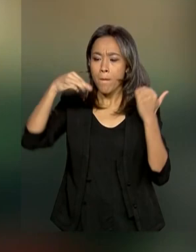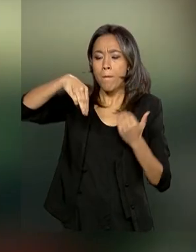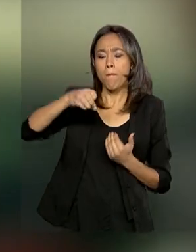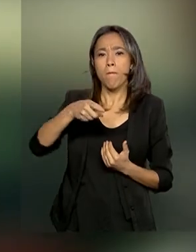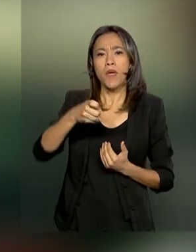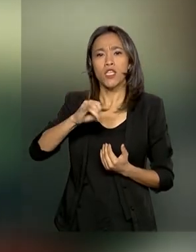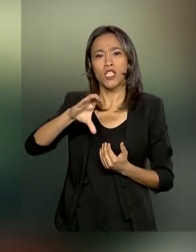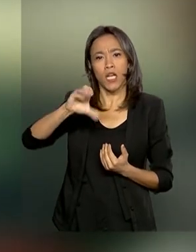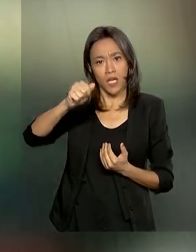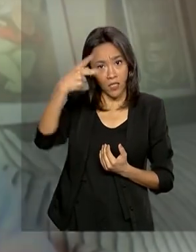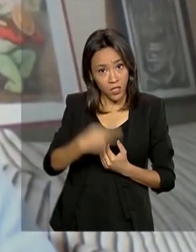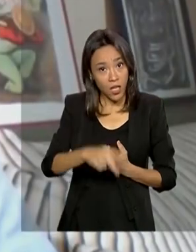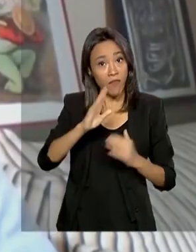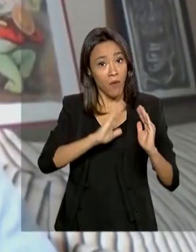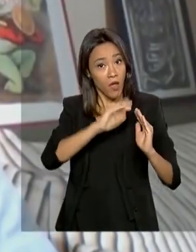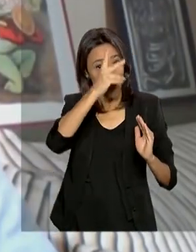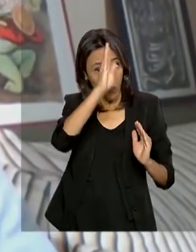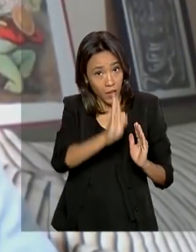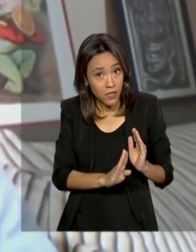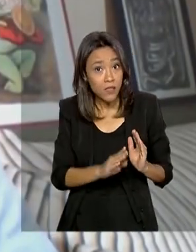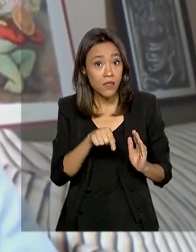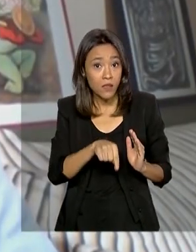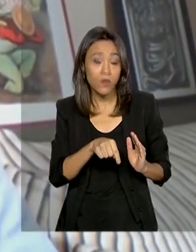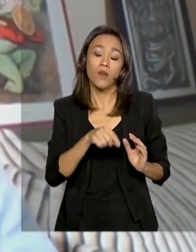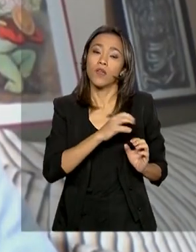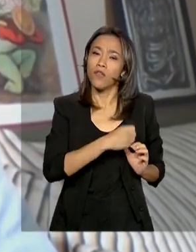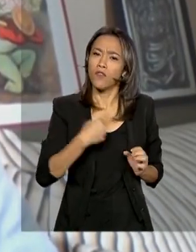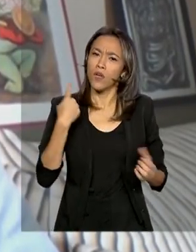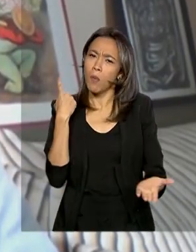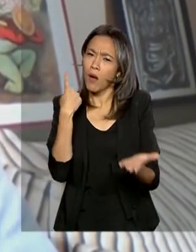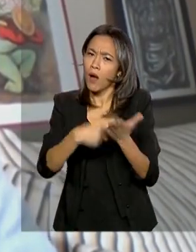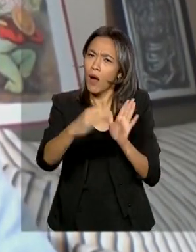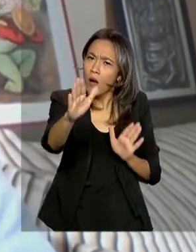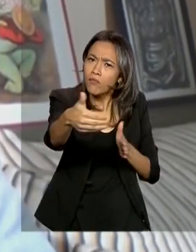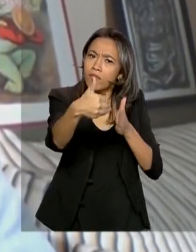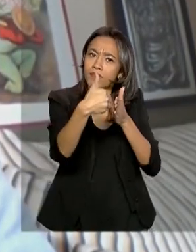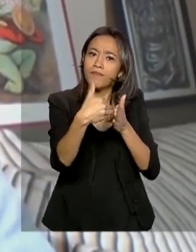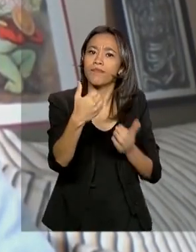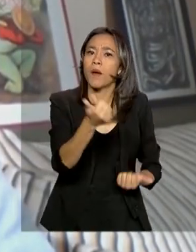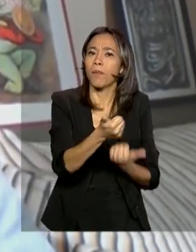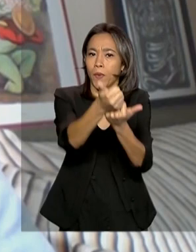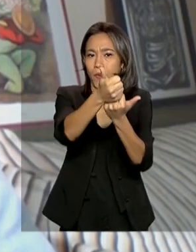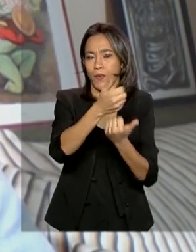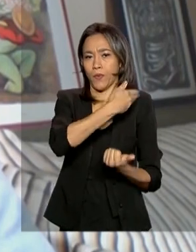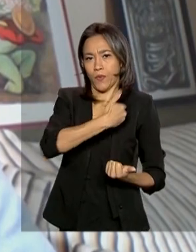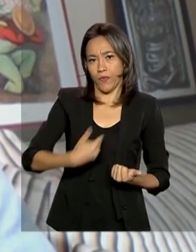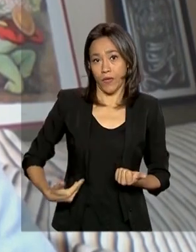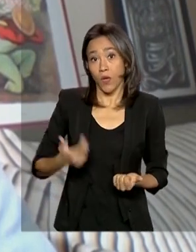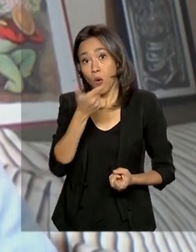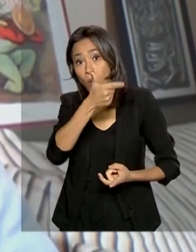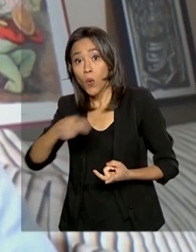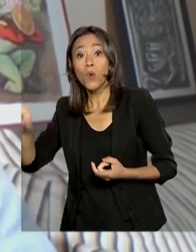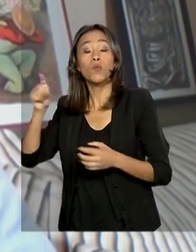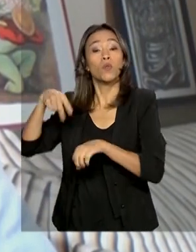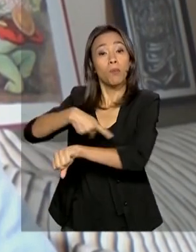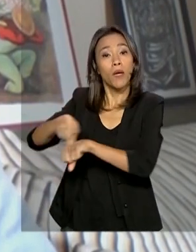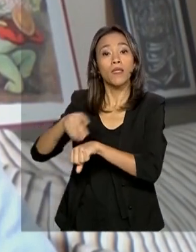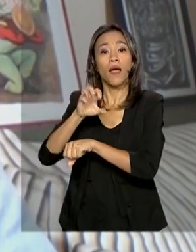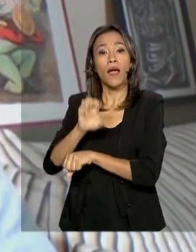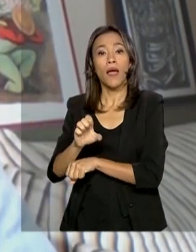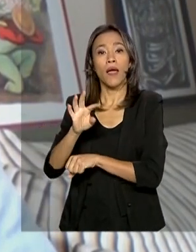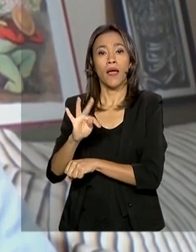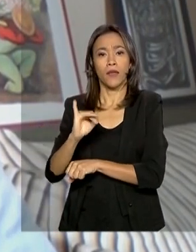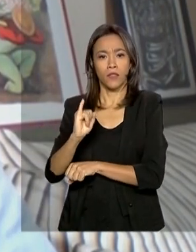operação em conjunto com a Secretaria de Relações Exteriores do México. Outro voo de brasileiros veio da Etiópia. A gente